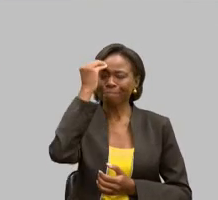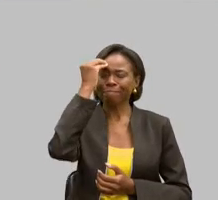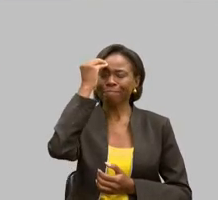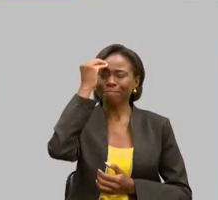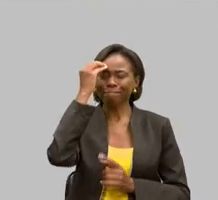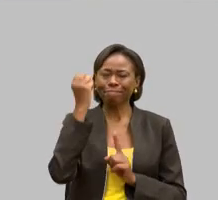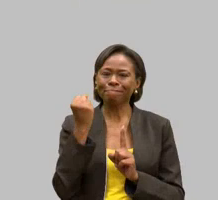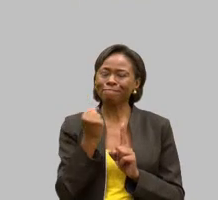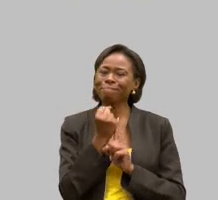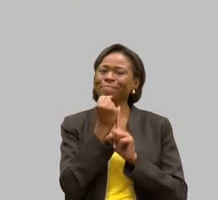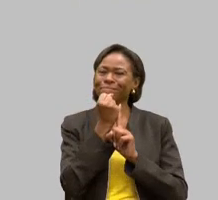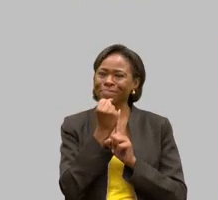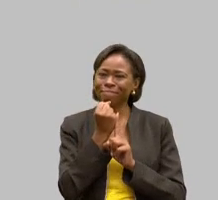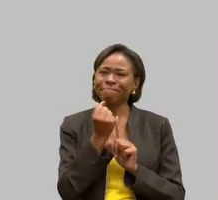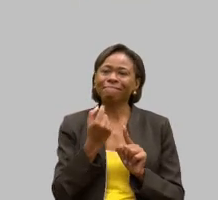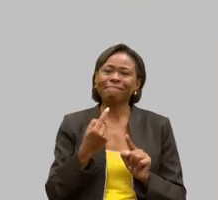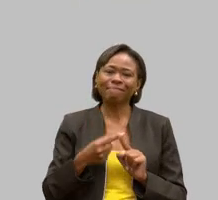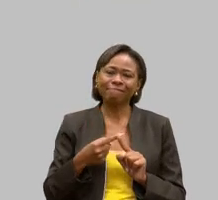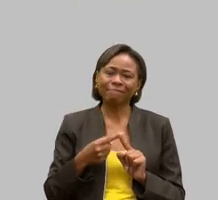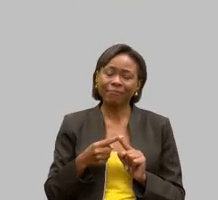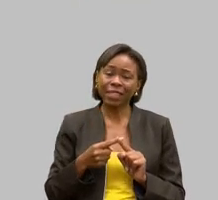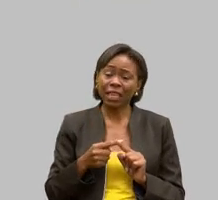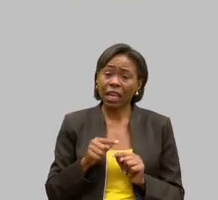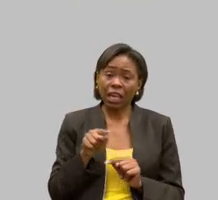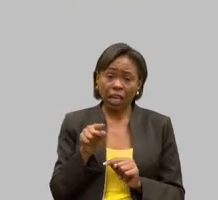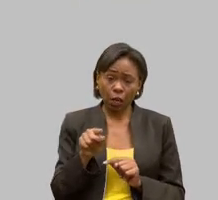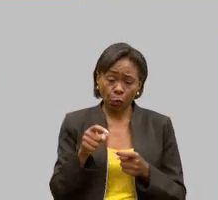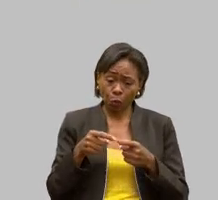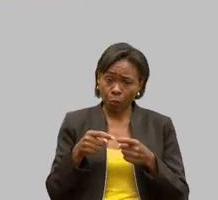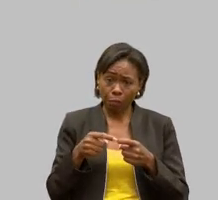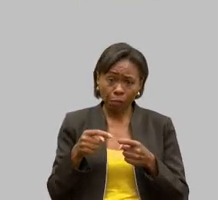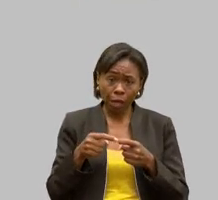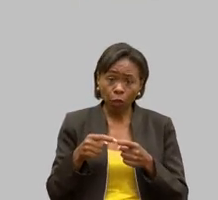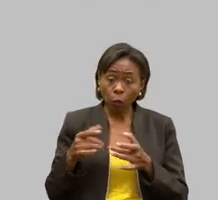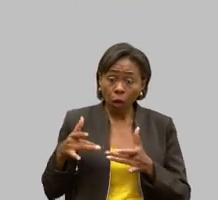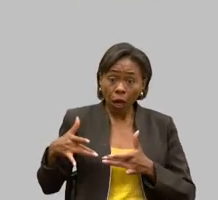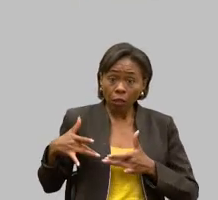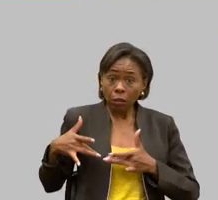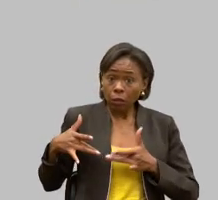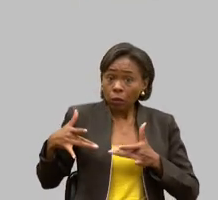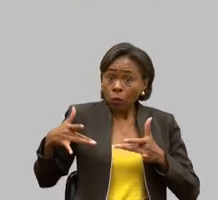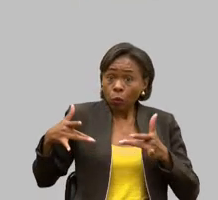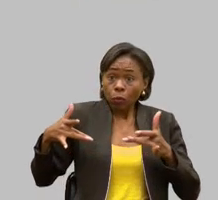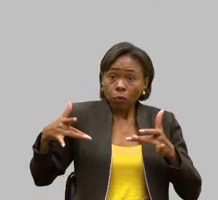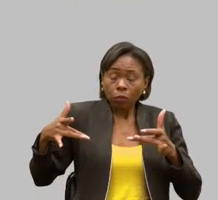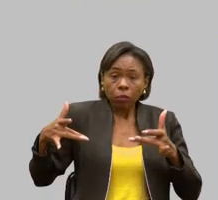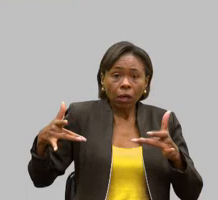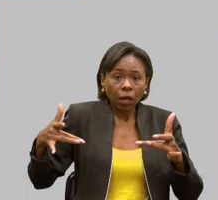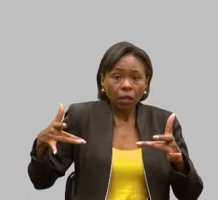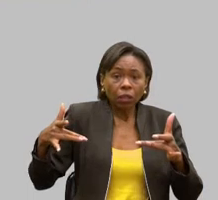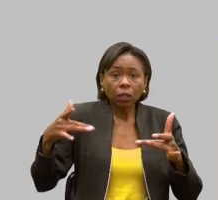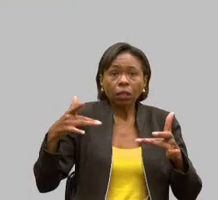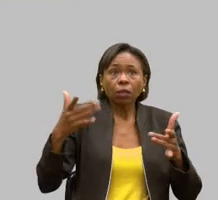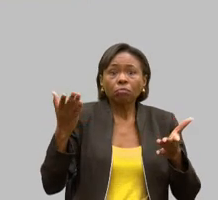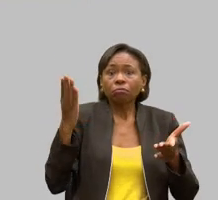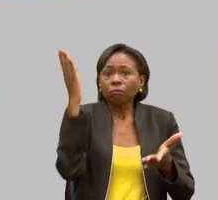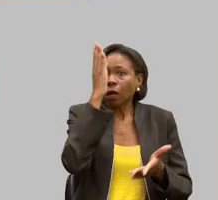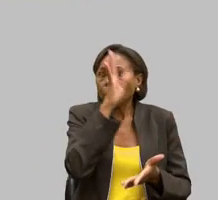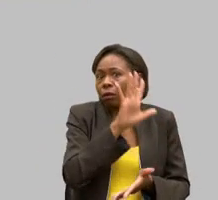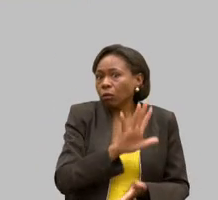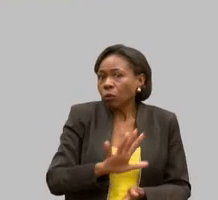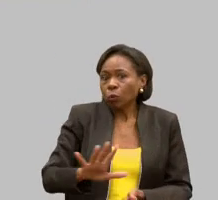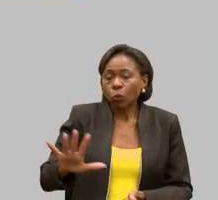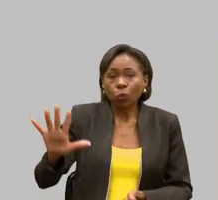doou tanto que chegou a nível de Estado a nível nacional. Entende?